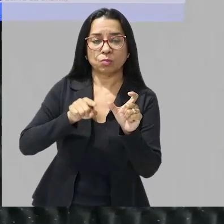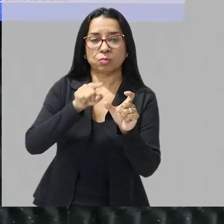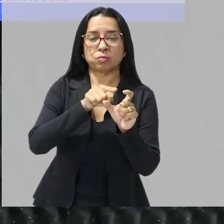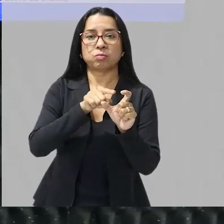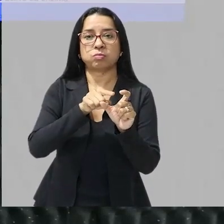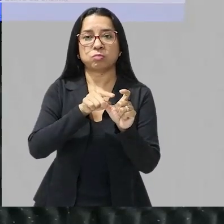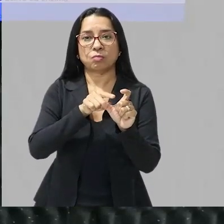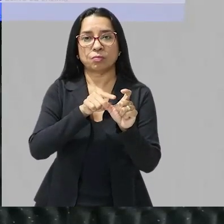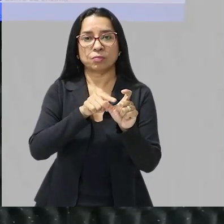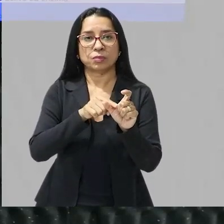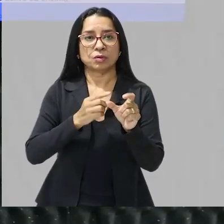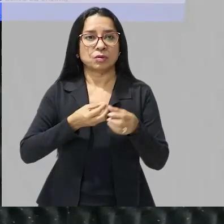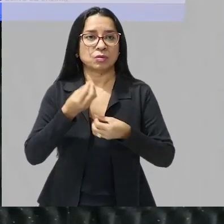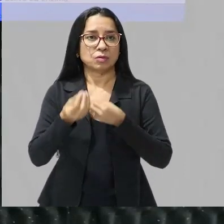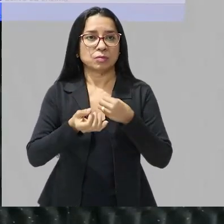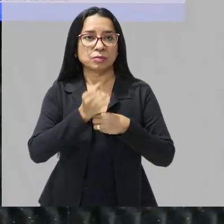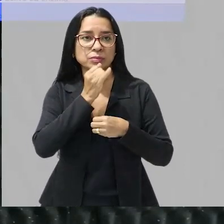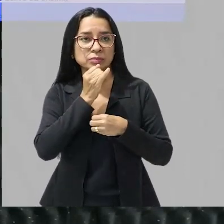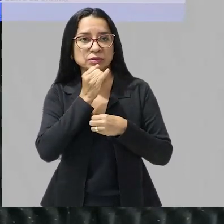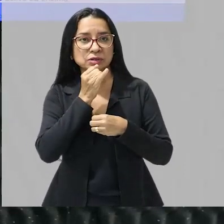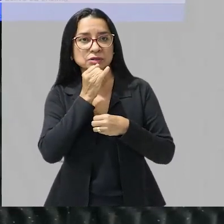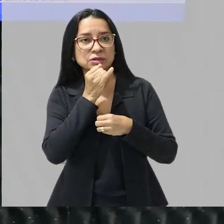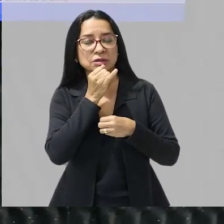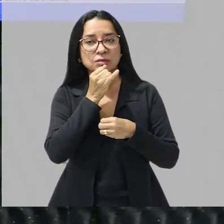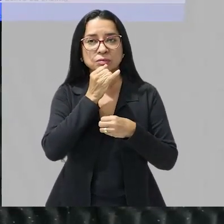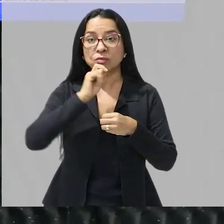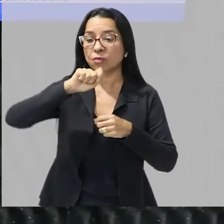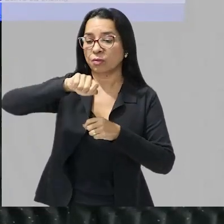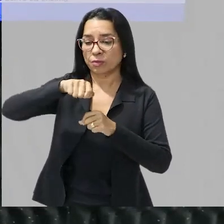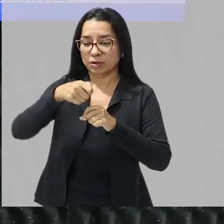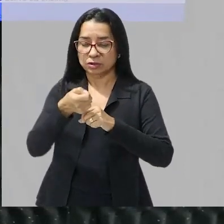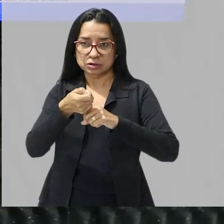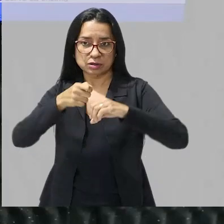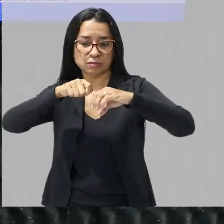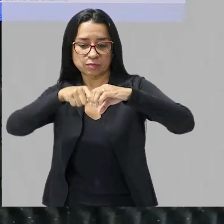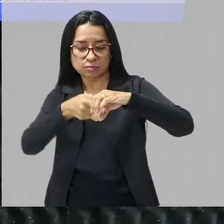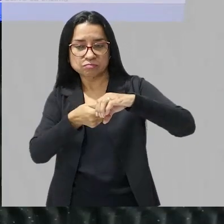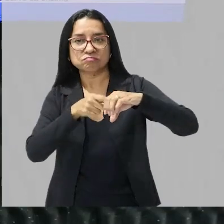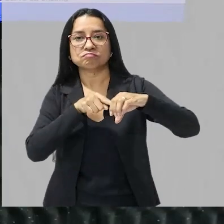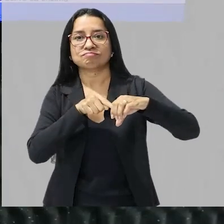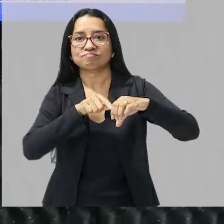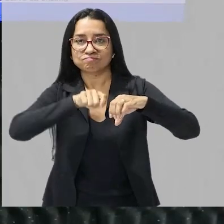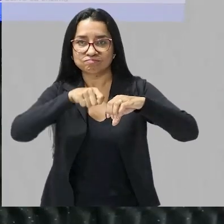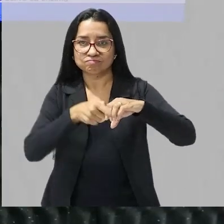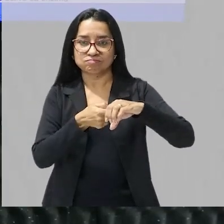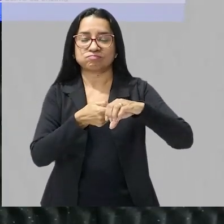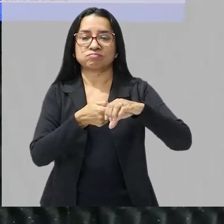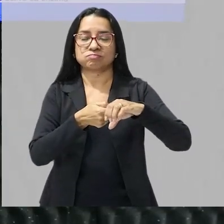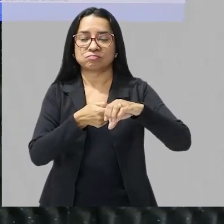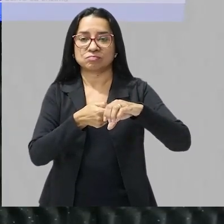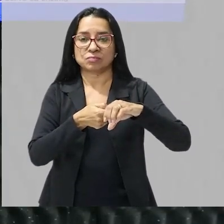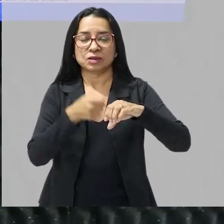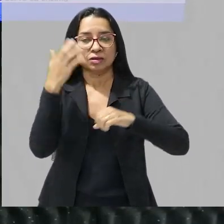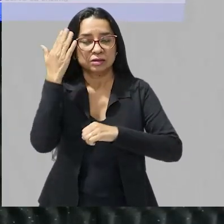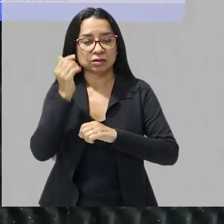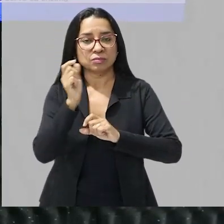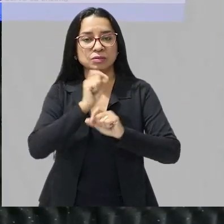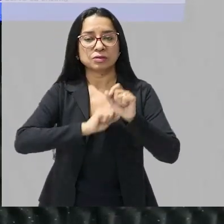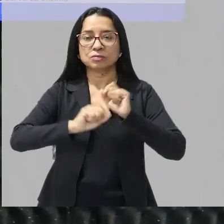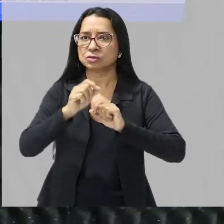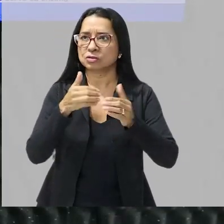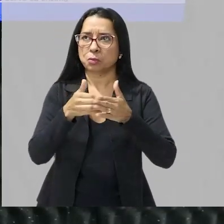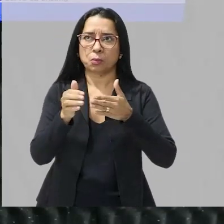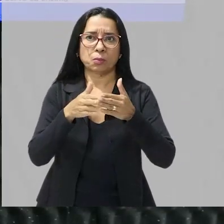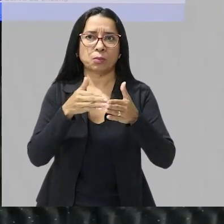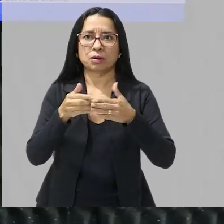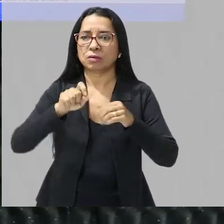da mesma maneira que por exemplo uma chave ela se encaixa perfeitamente com a fechadura nós sabemos que não é qualquer